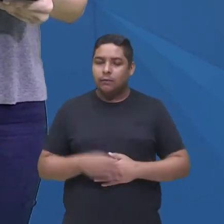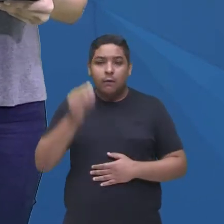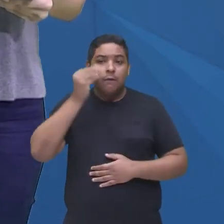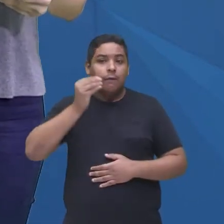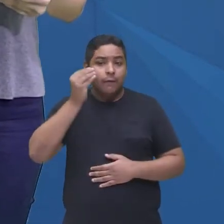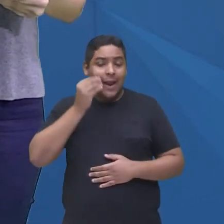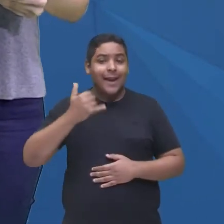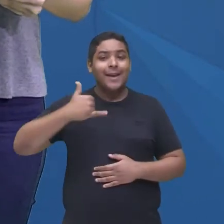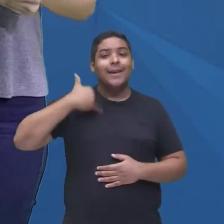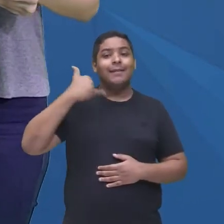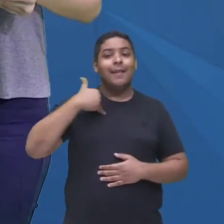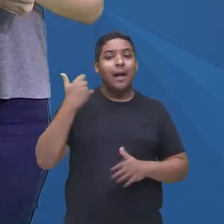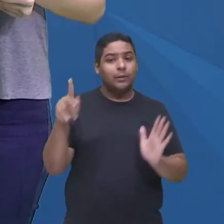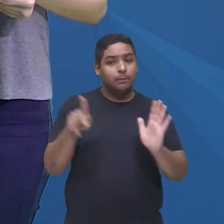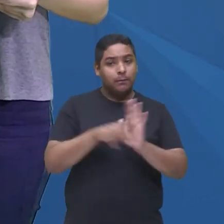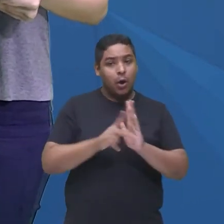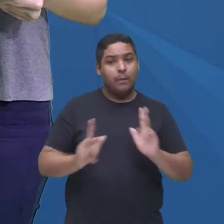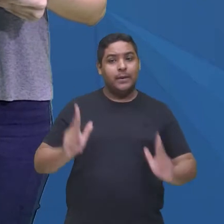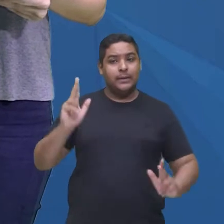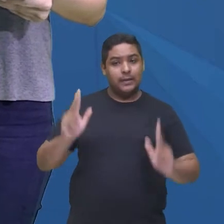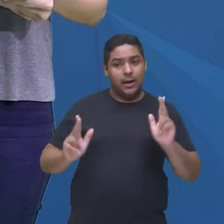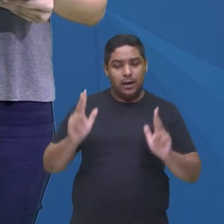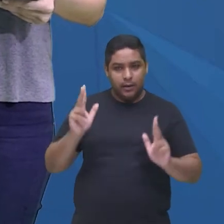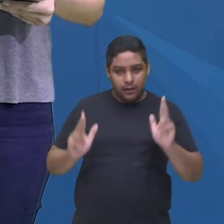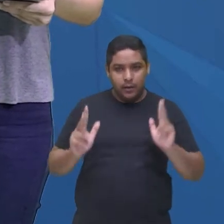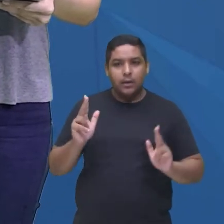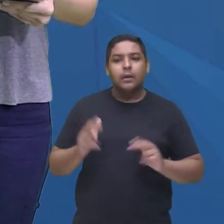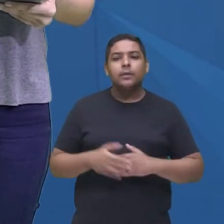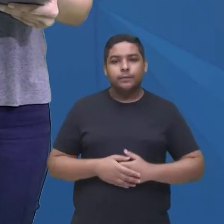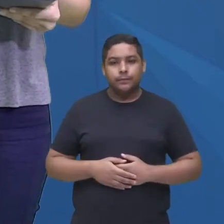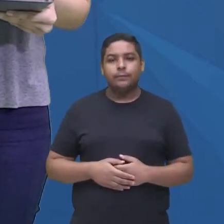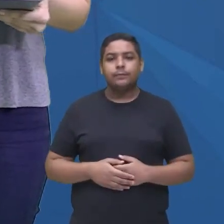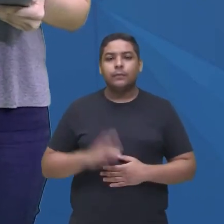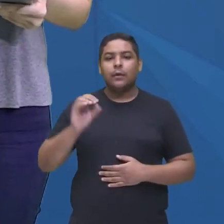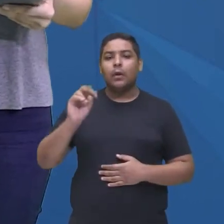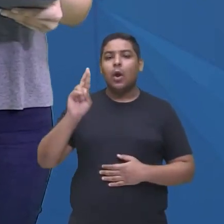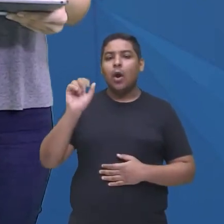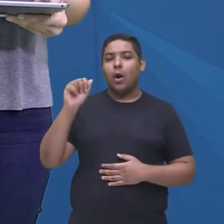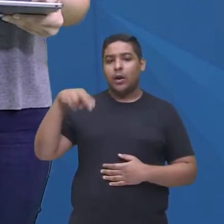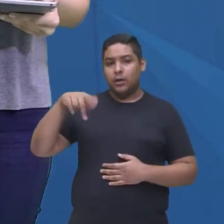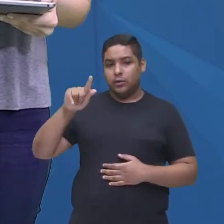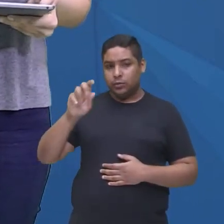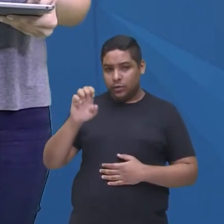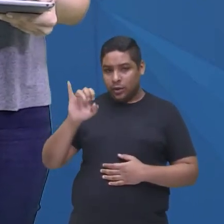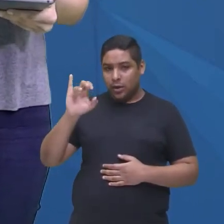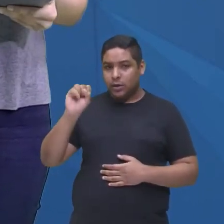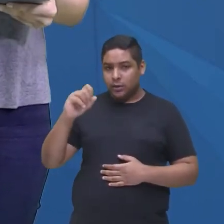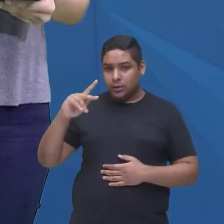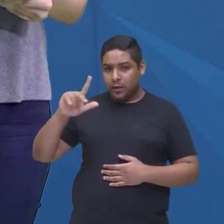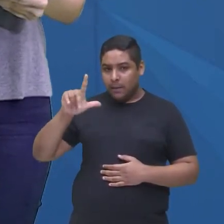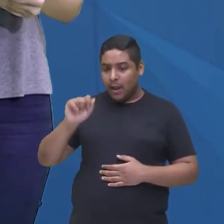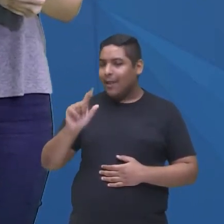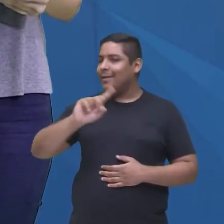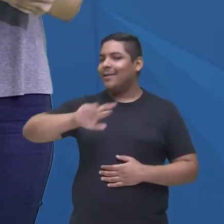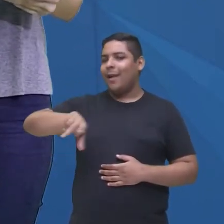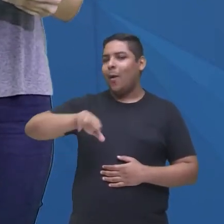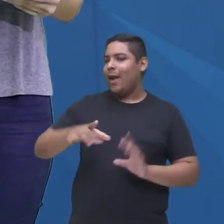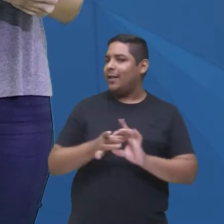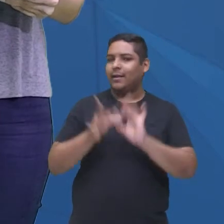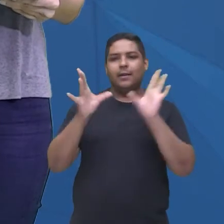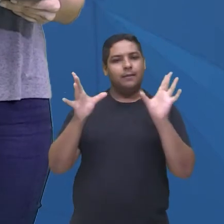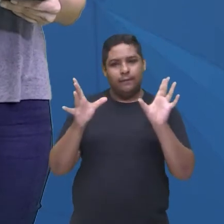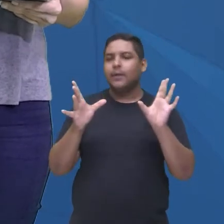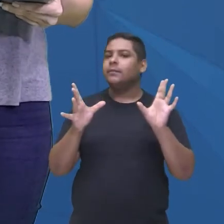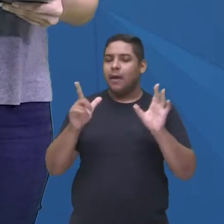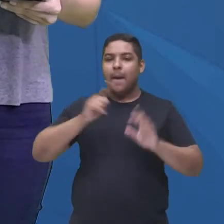bom? Então, tem aqui Orange is the New Black, não é uma série que é recomendada para todas as idades. Então, se você está ali naquela